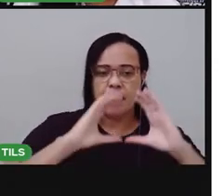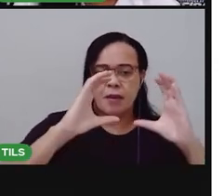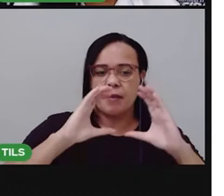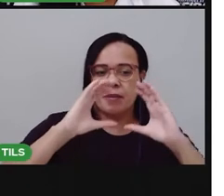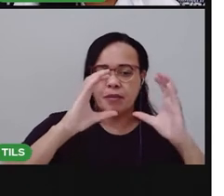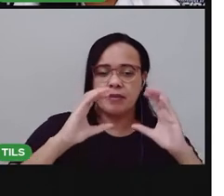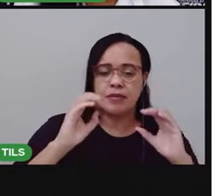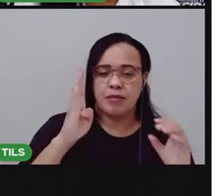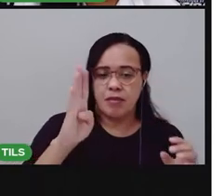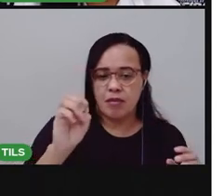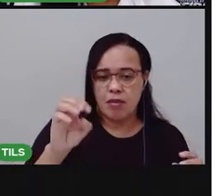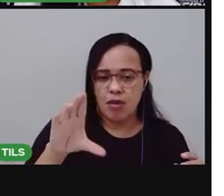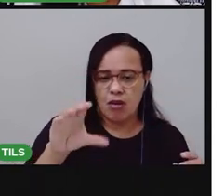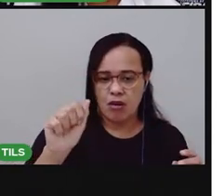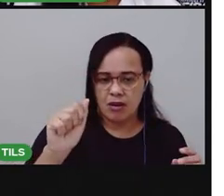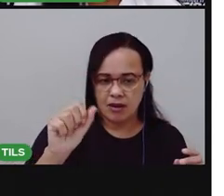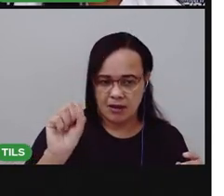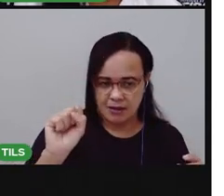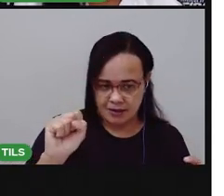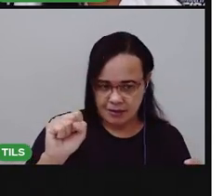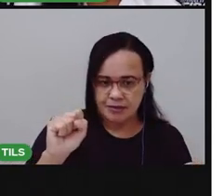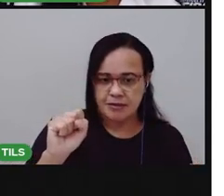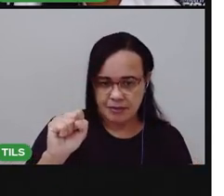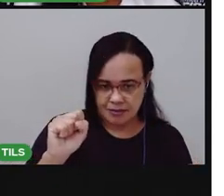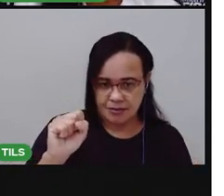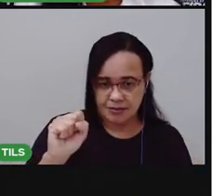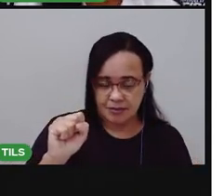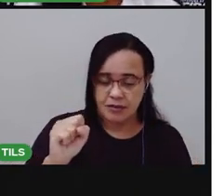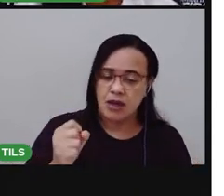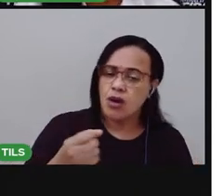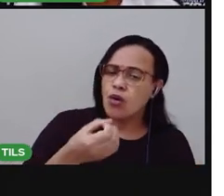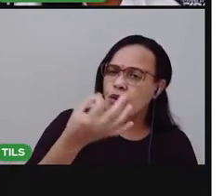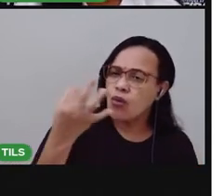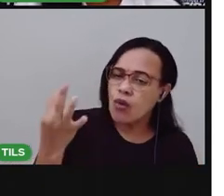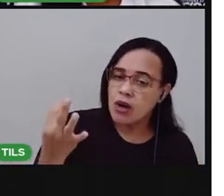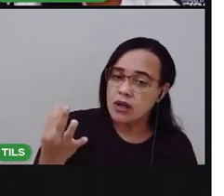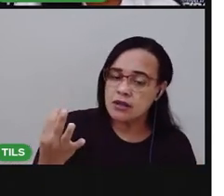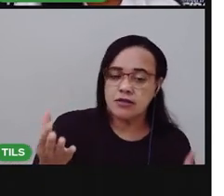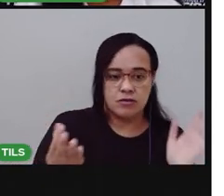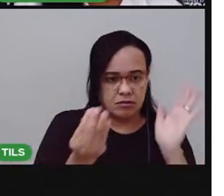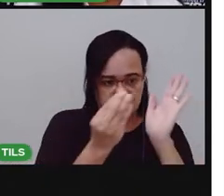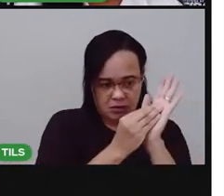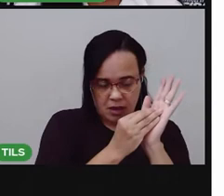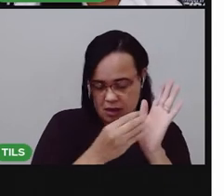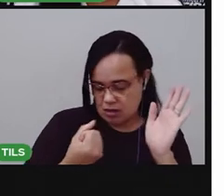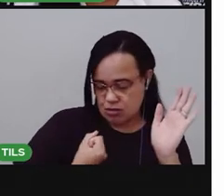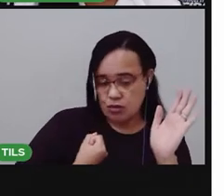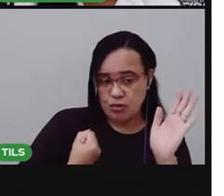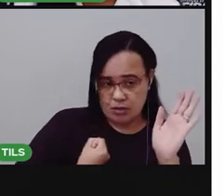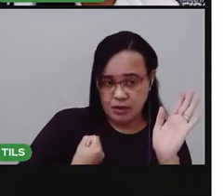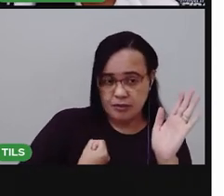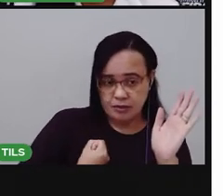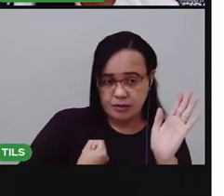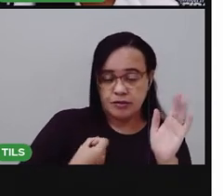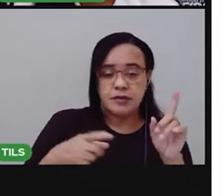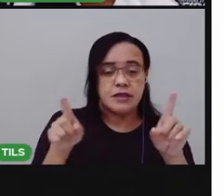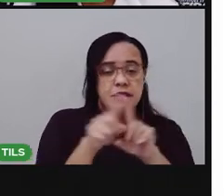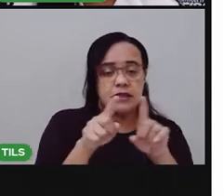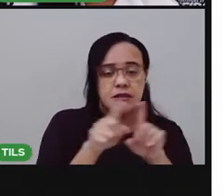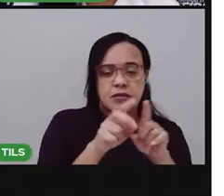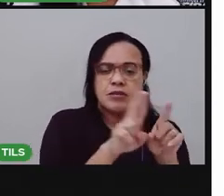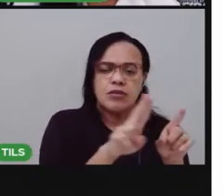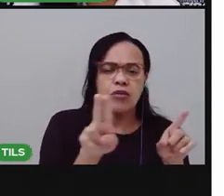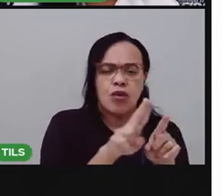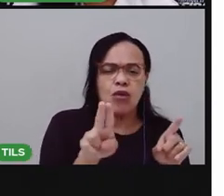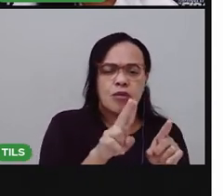Observe, crianças, que nessa lista eu estou colocando a quantidade, tá? número e o nome do brinquedo.